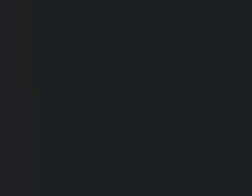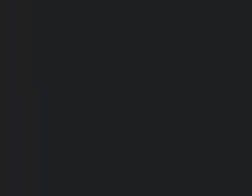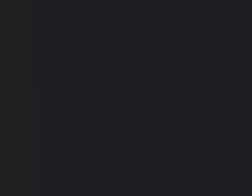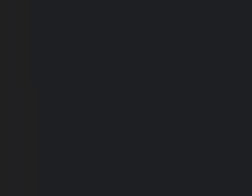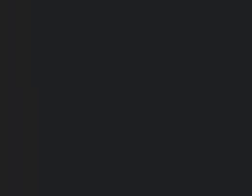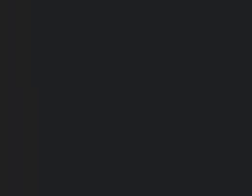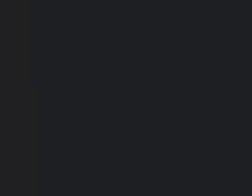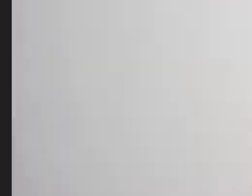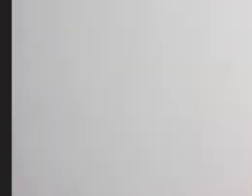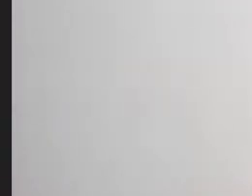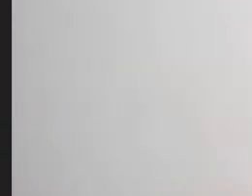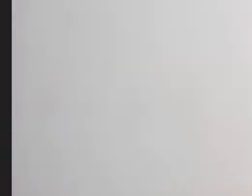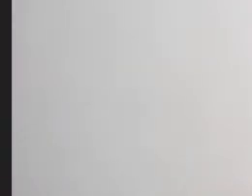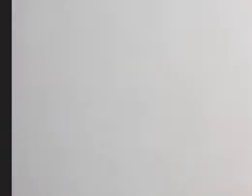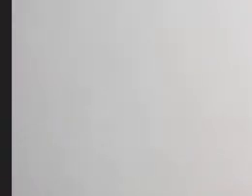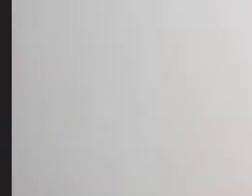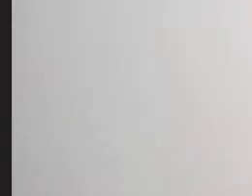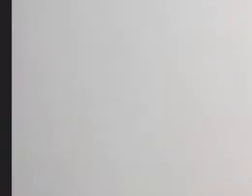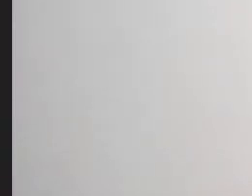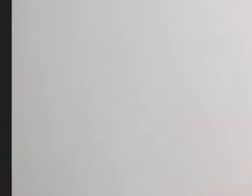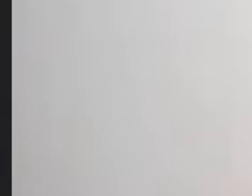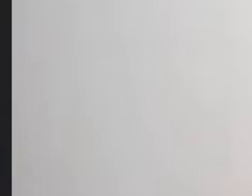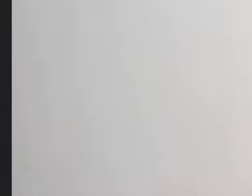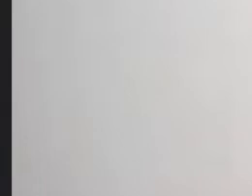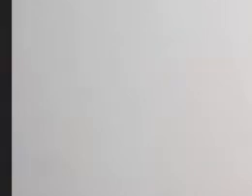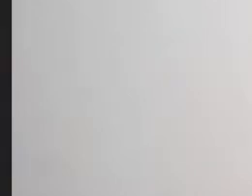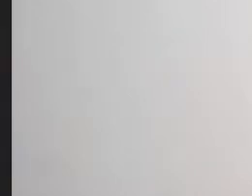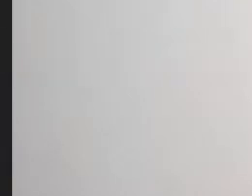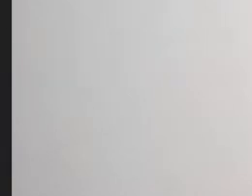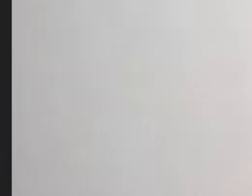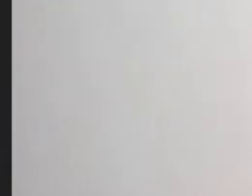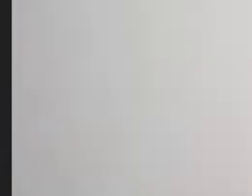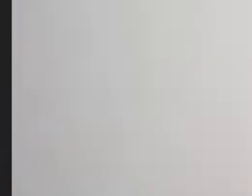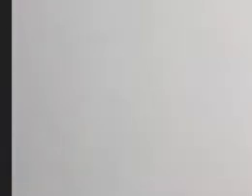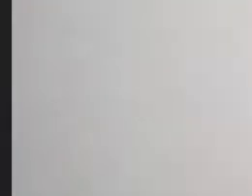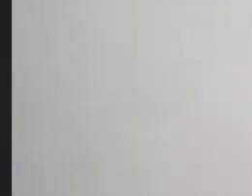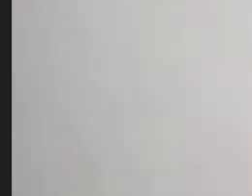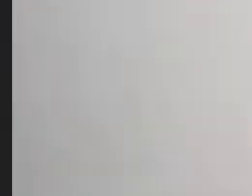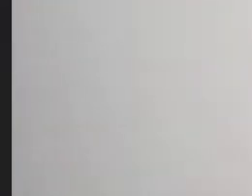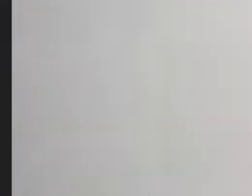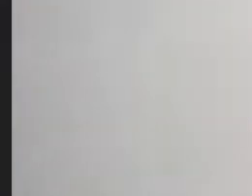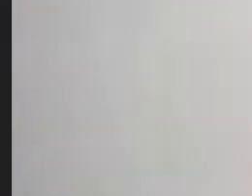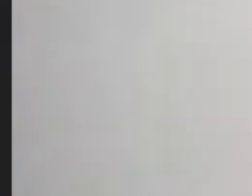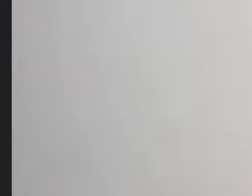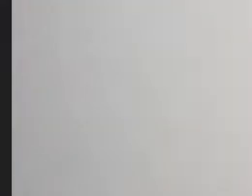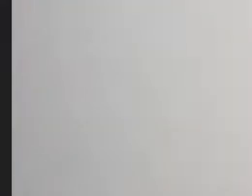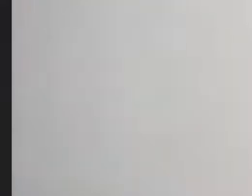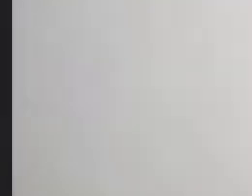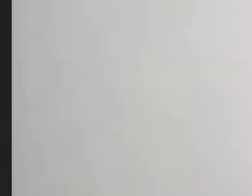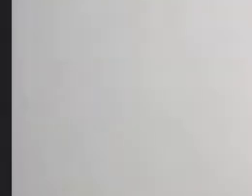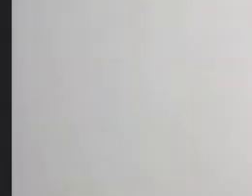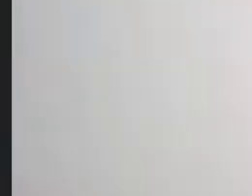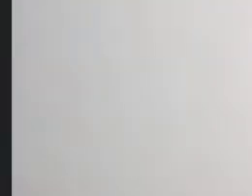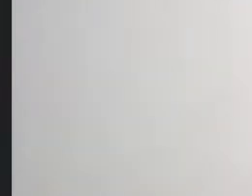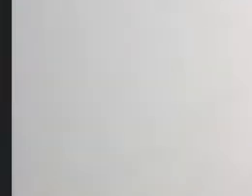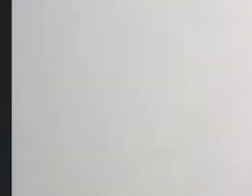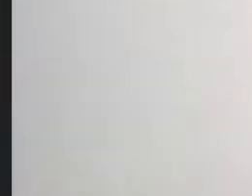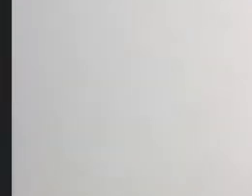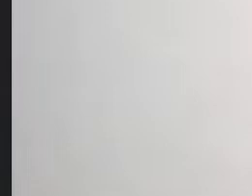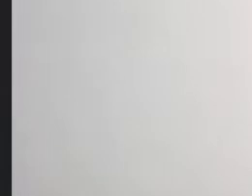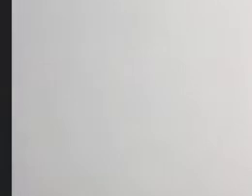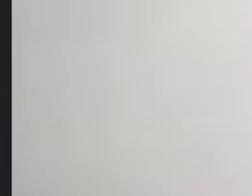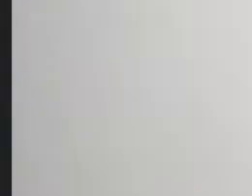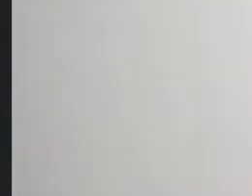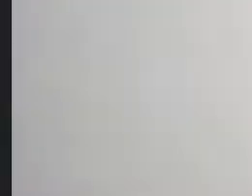Parabéns Parabéns A todos Eu queria Agradecer Vocês Como professores Docentes Nossos Queria agradecer O Eduardo